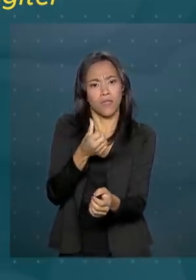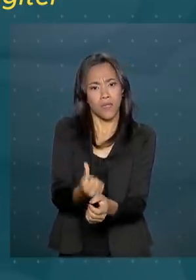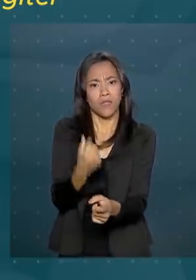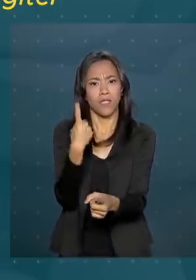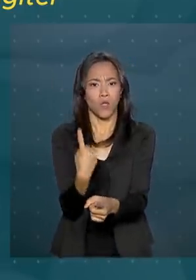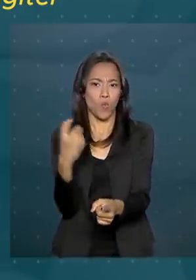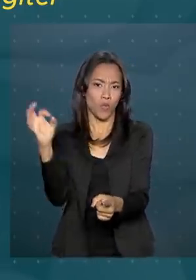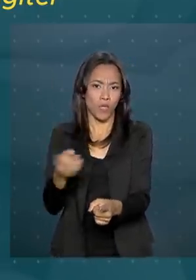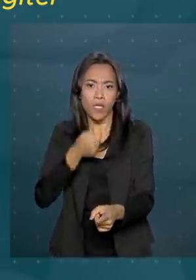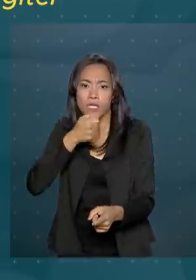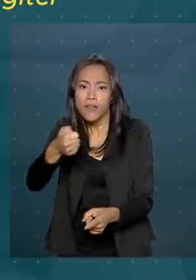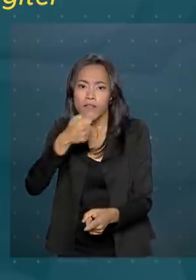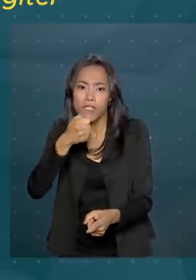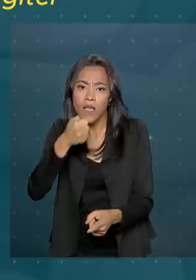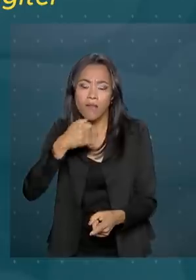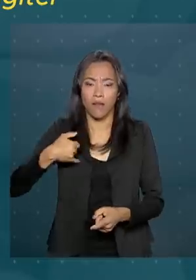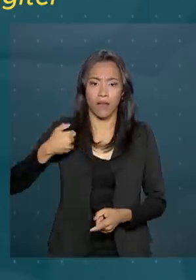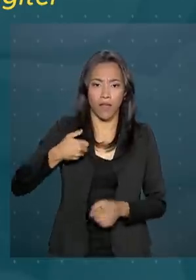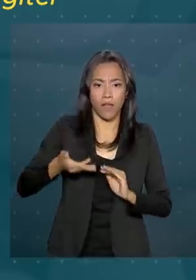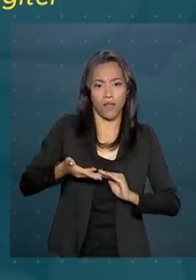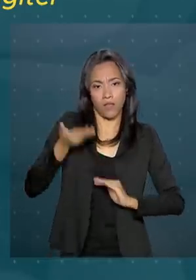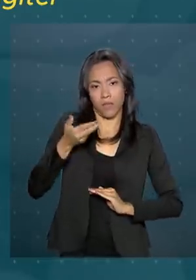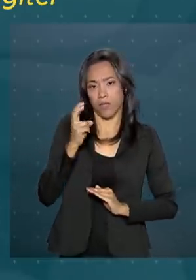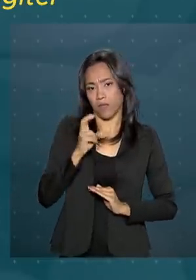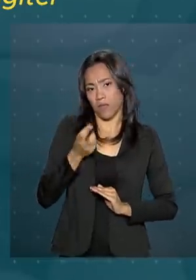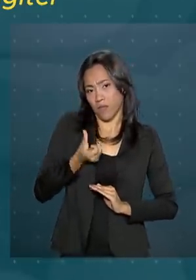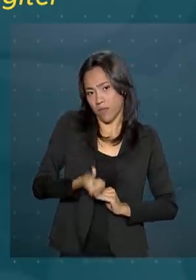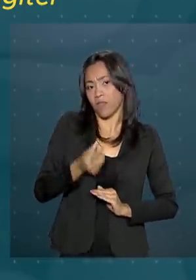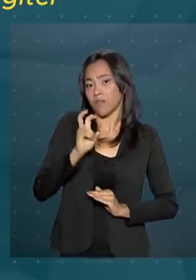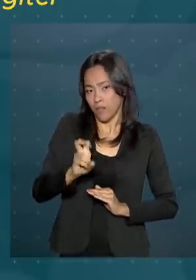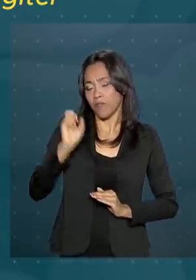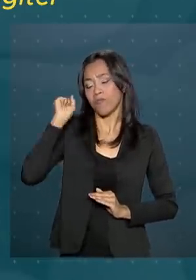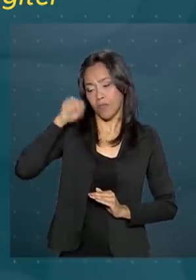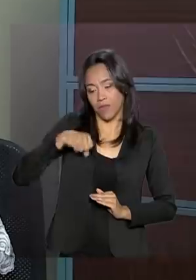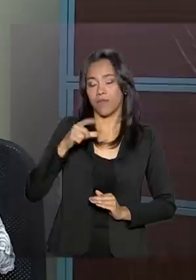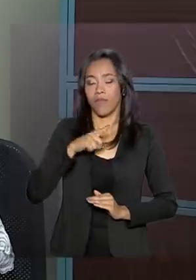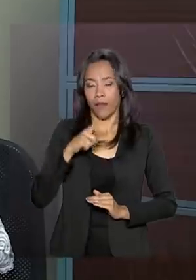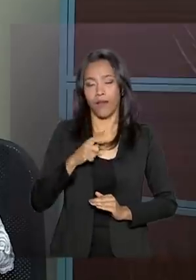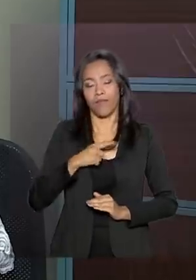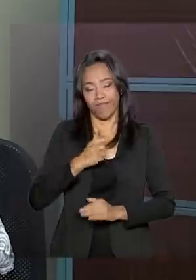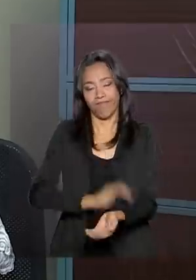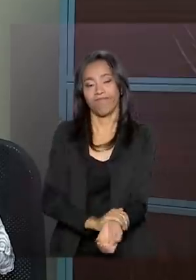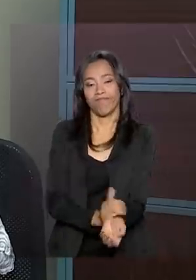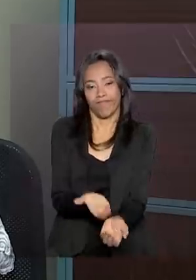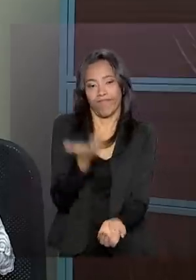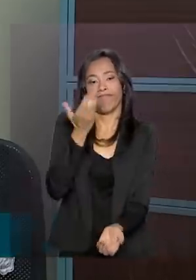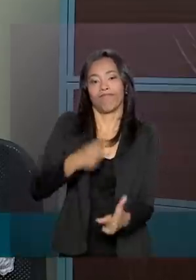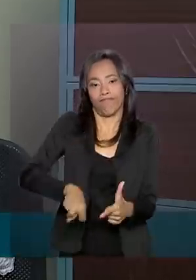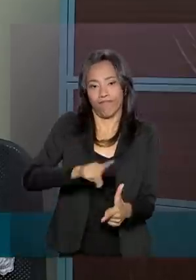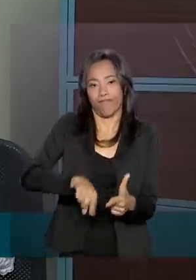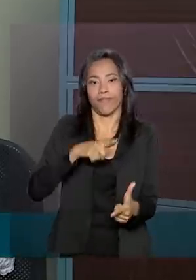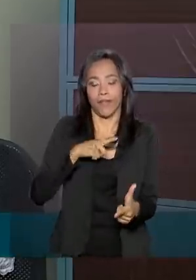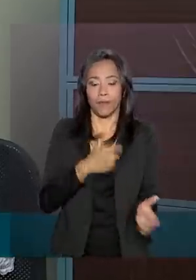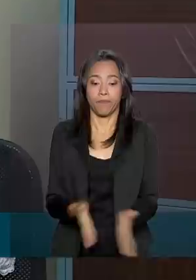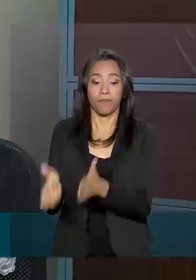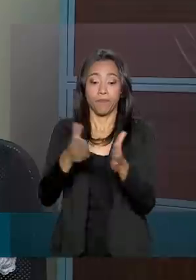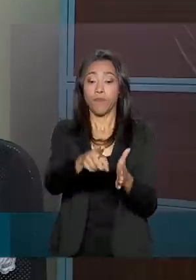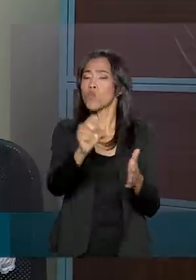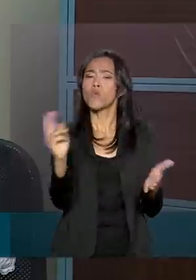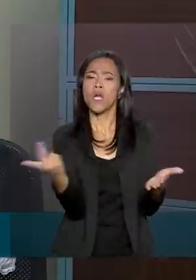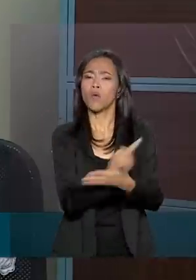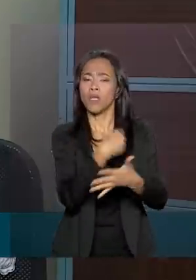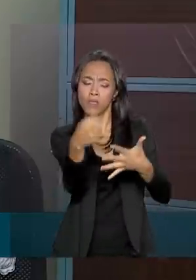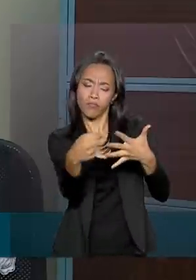entrevistados, com idades acima de 65 anos, disseram ser hipertensos. Algumas situações que aumentam a pressão arterial.